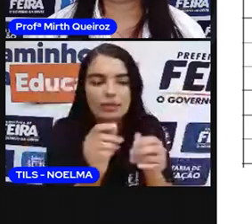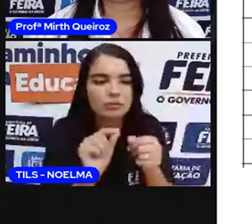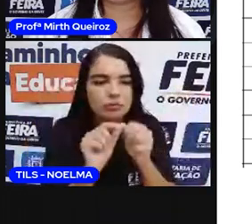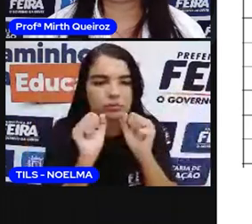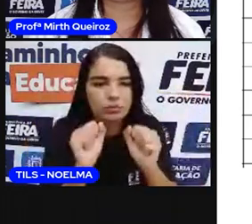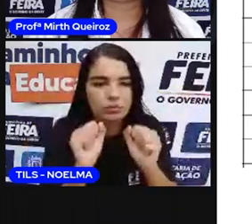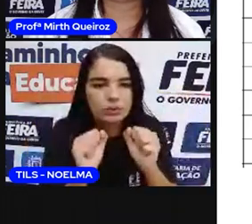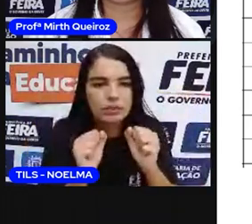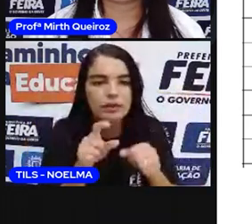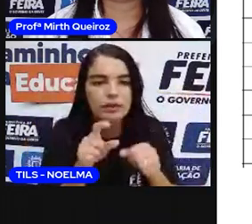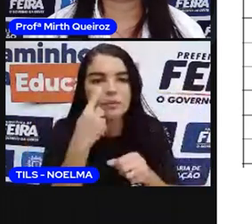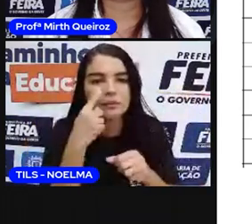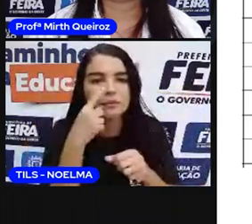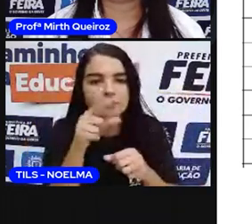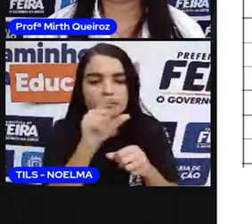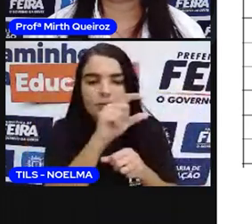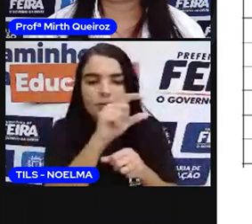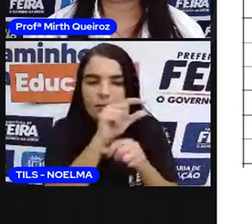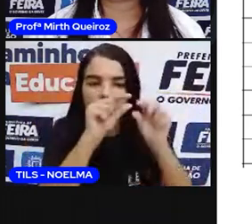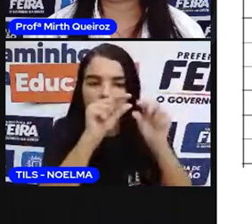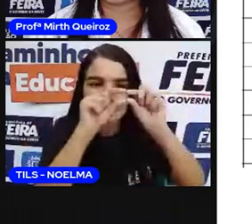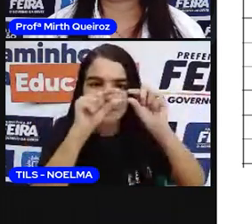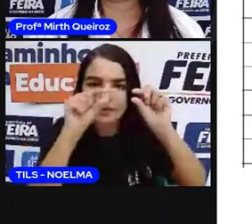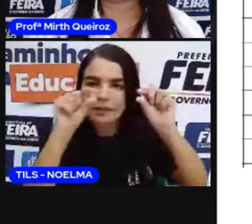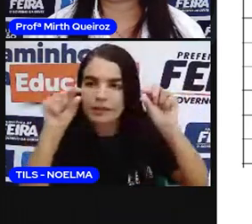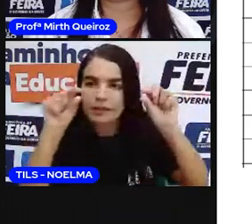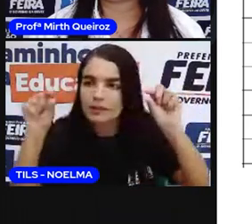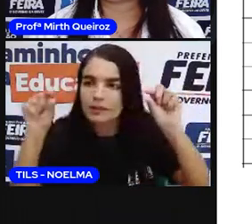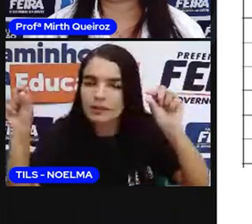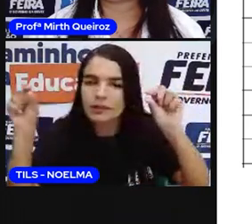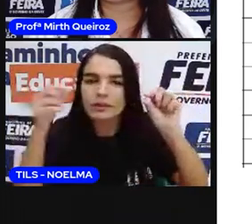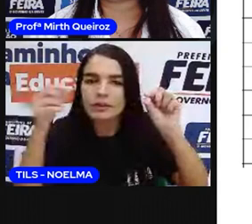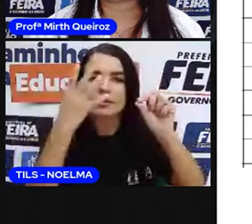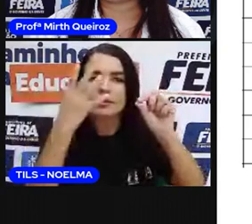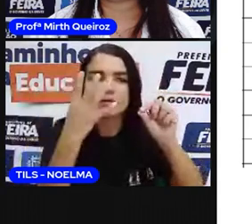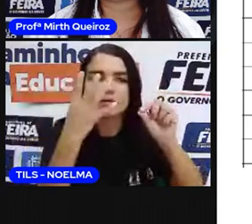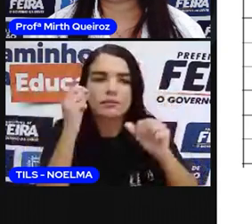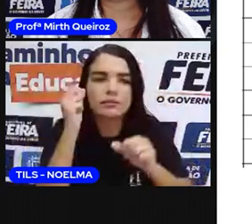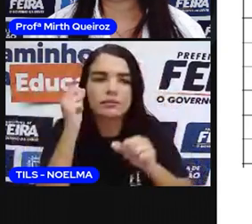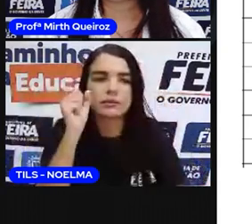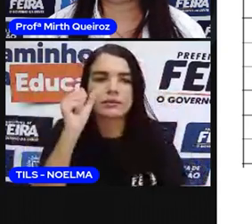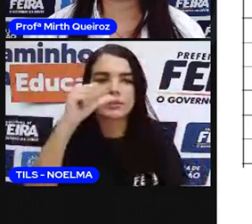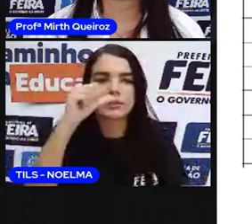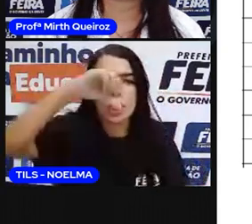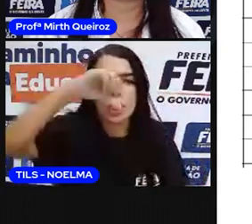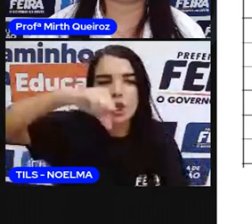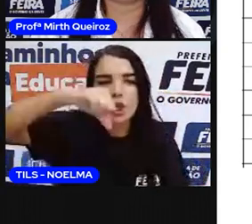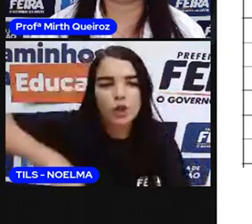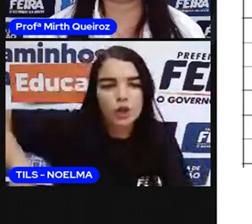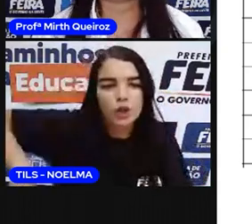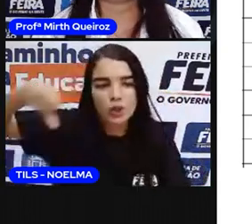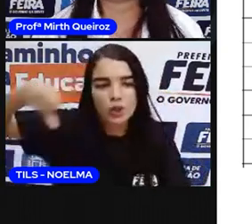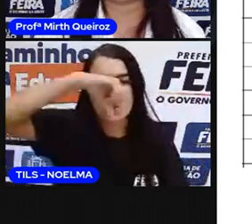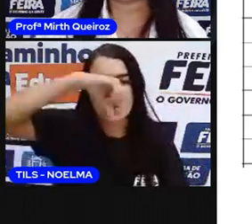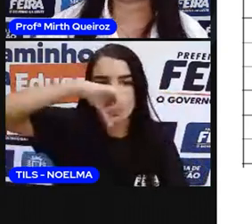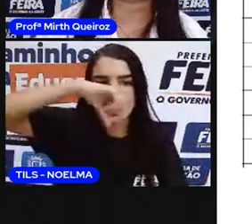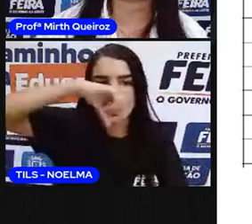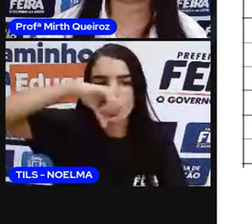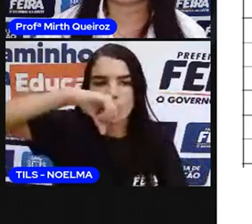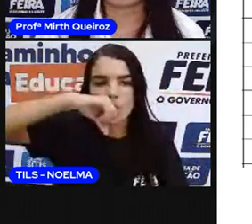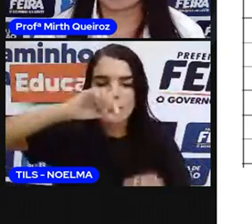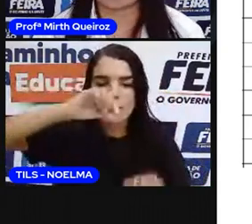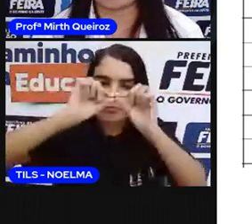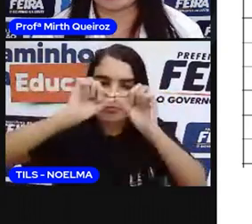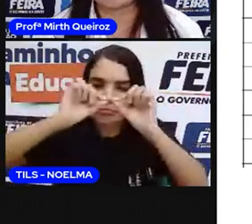vão fazer esses tracinhos, ó. Um, dois, três, quatro, cinco, seis, dez, oito, nove tracinhos. Se quiser fazer isso